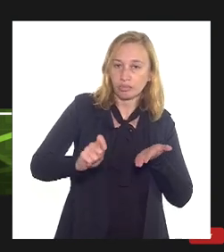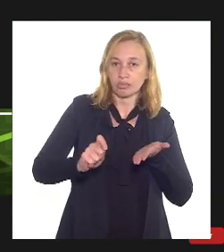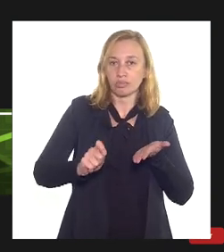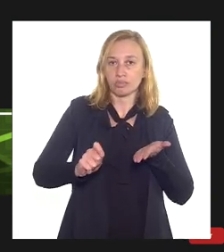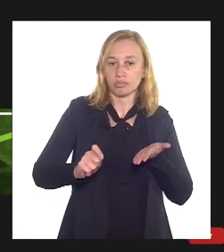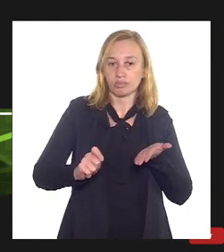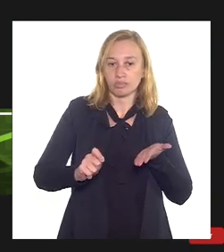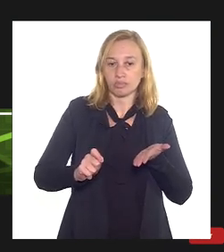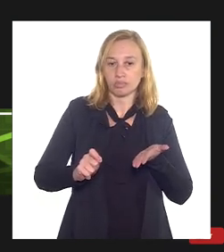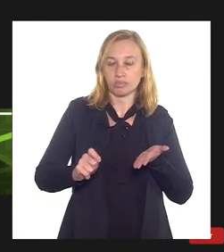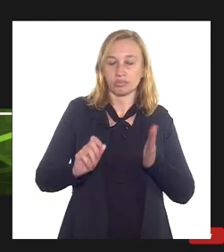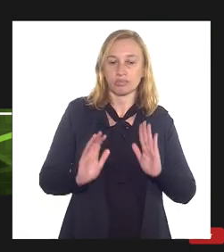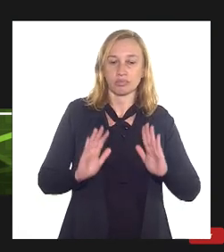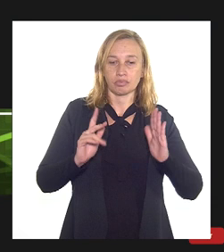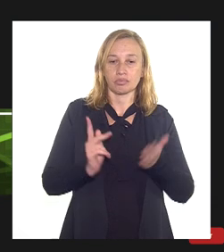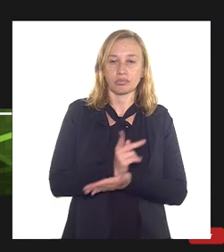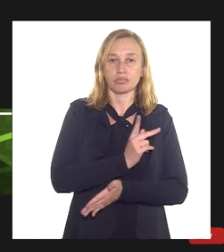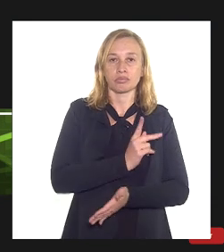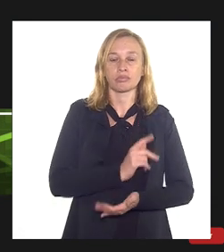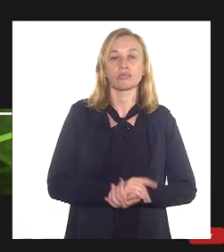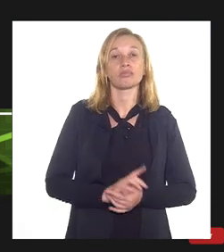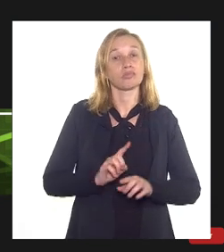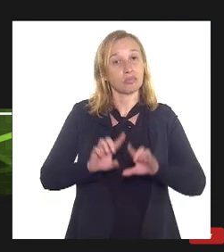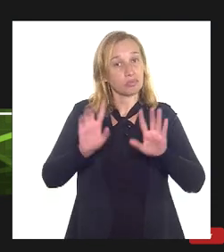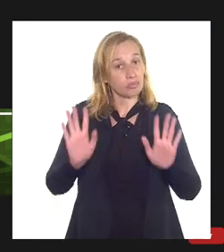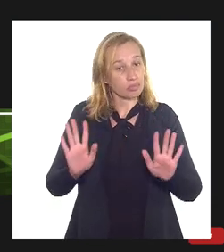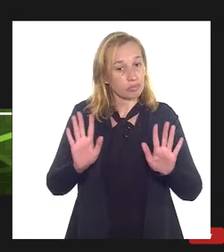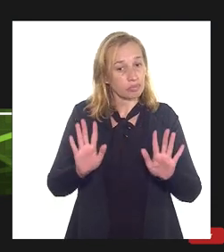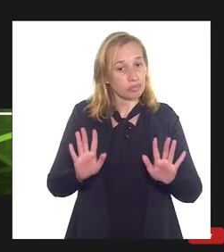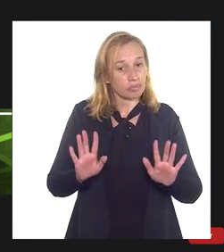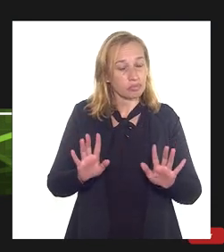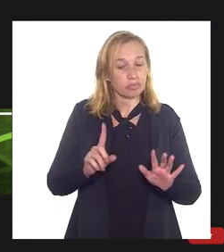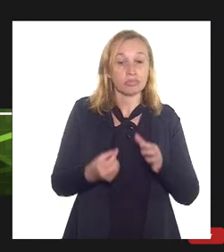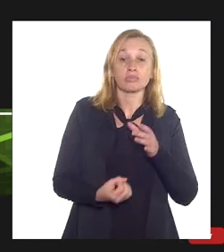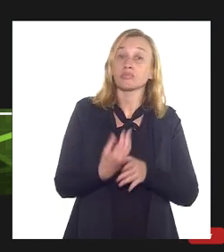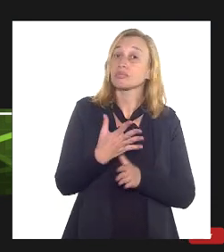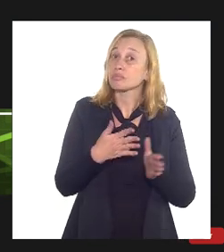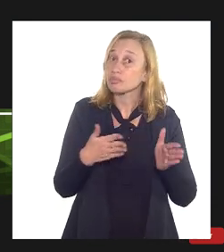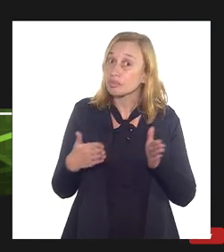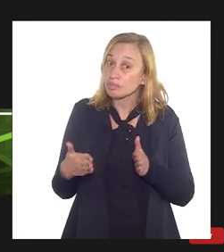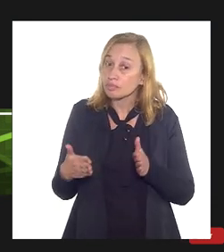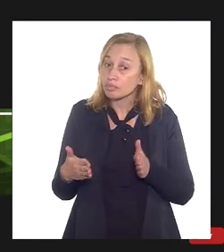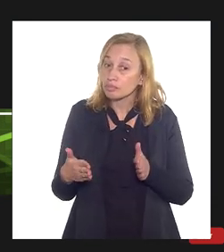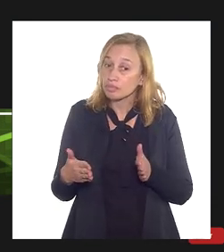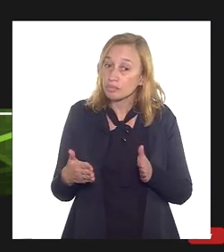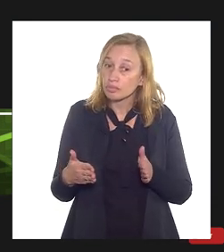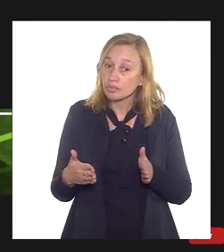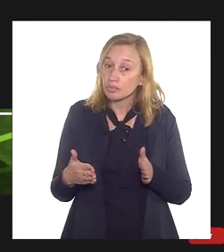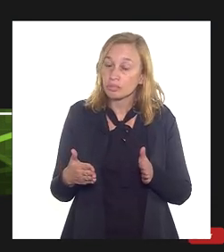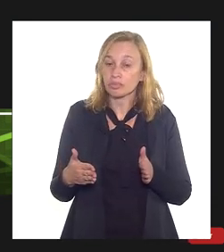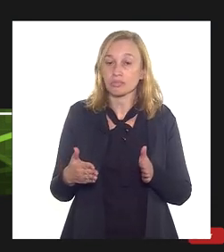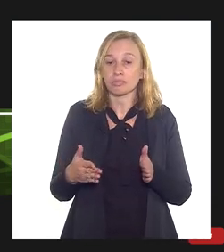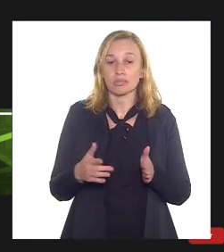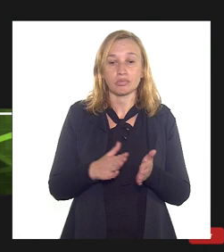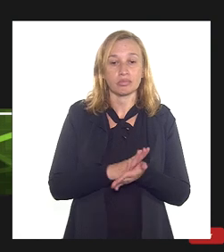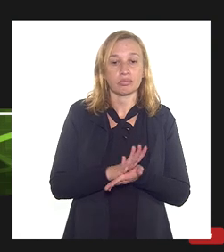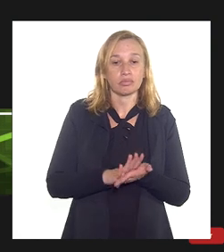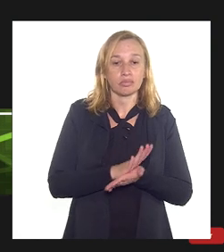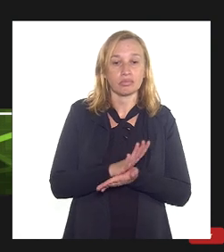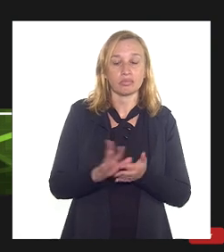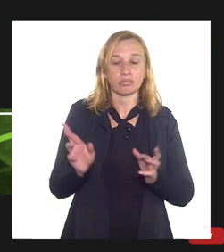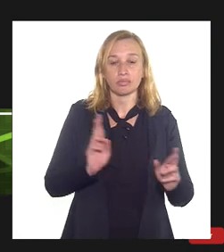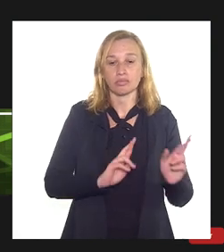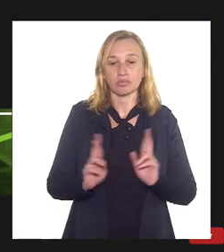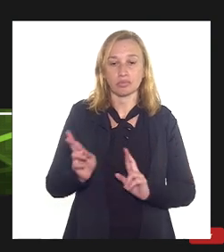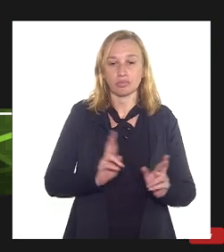respectivo evento porém isso na produção e nada diz com relação a